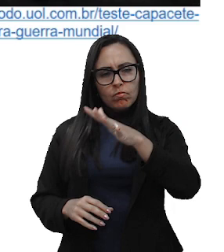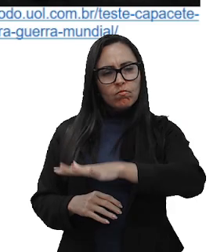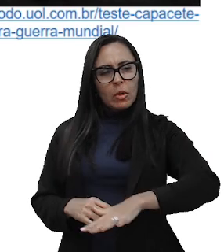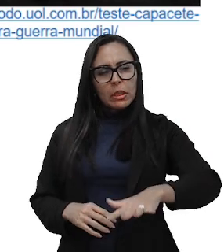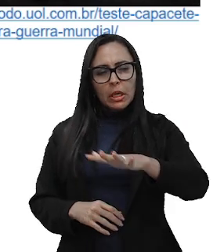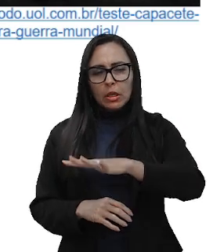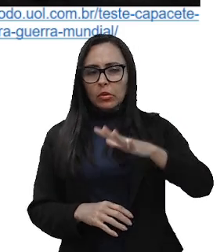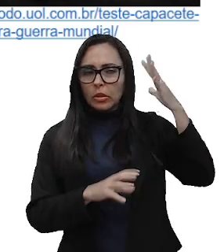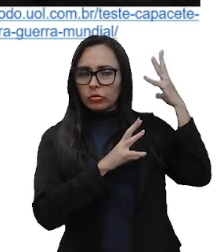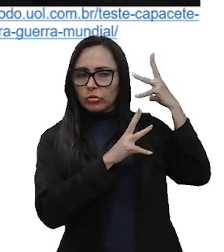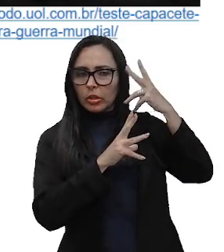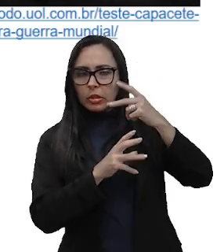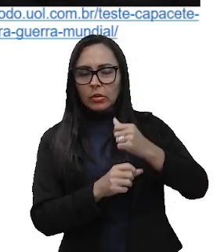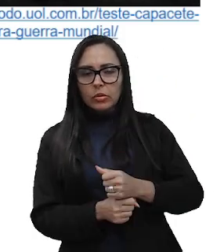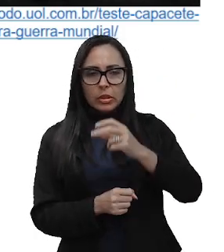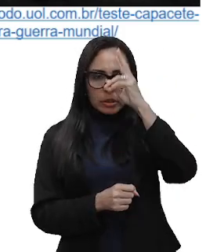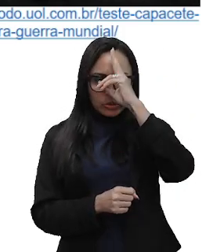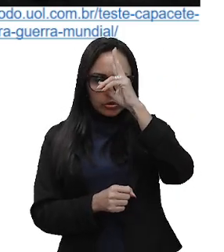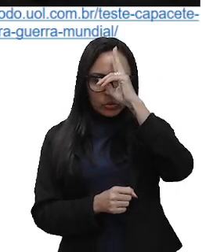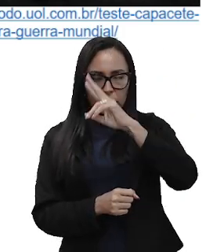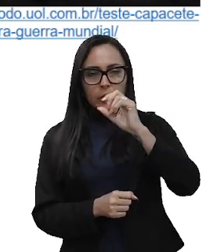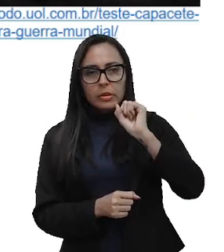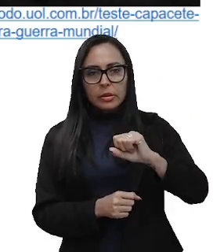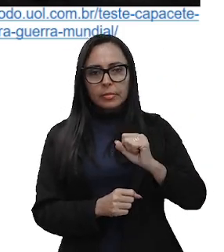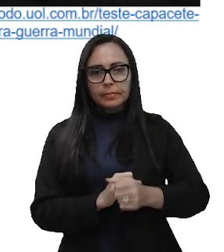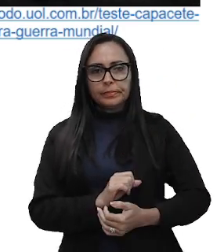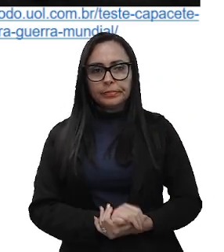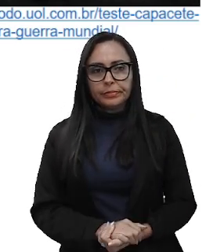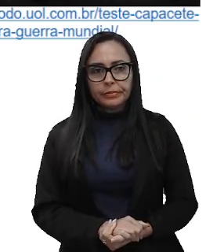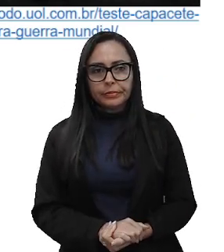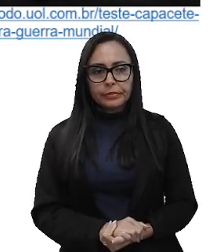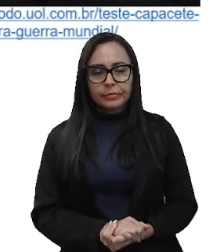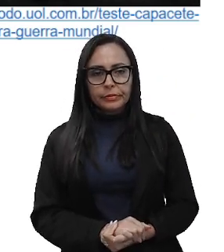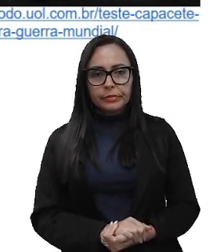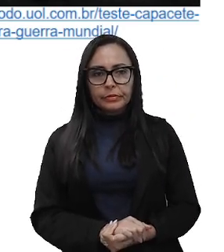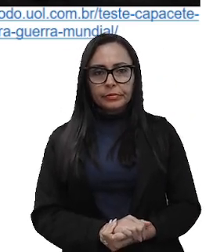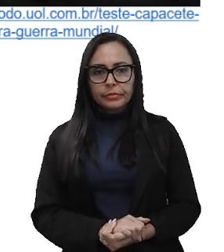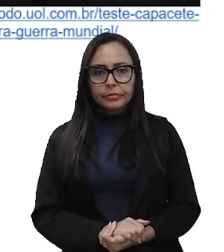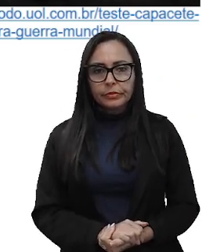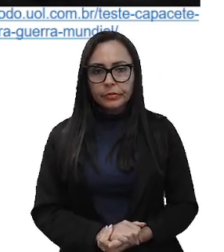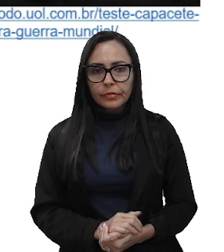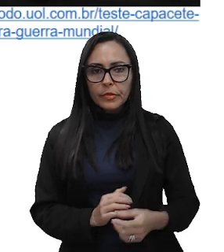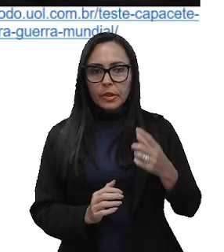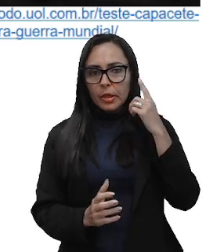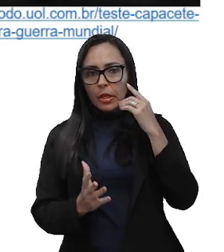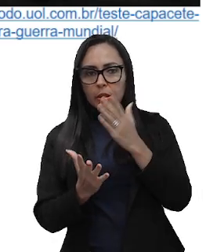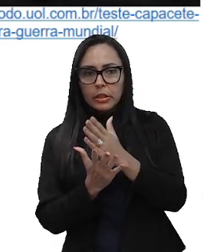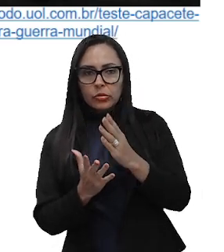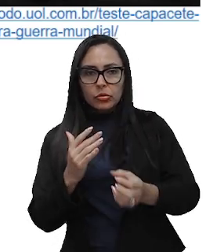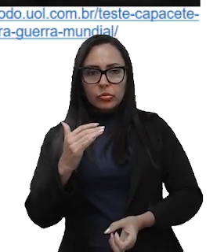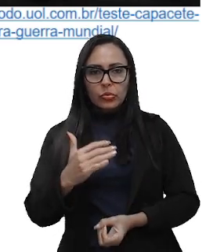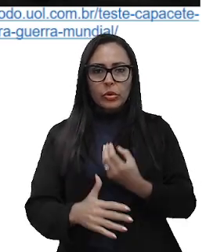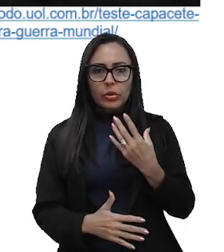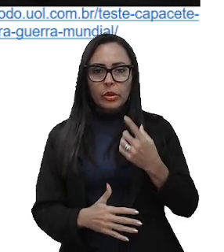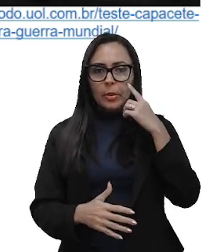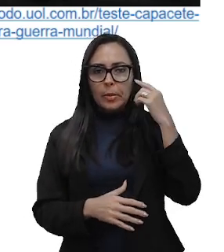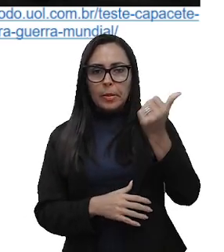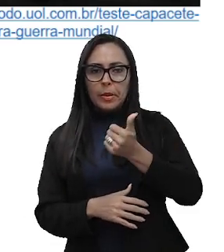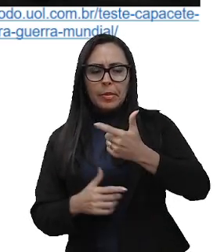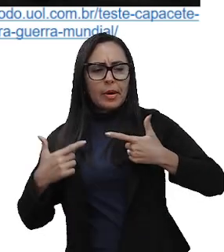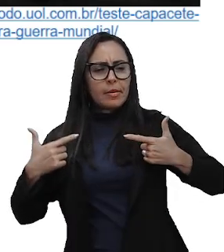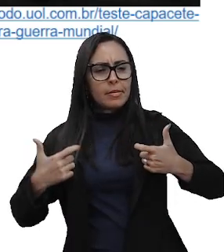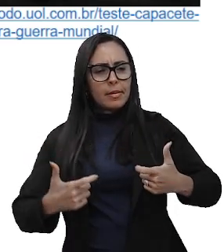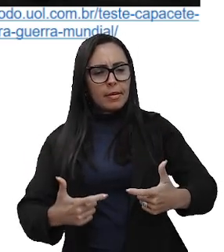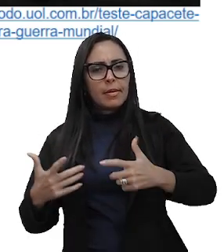geral sobre essa questão histórica da ergonomia. Então, há indícios de que seu surgimento ocorreu na Primeira Guerra